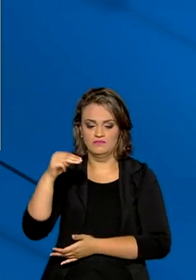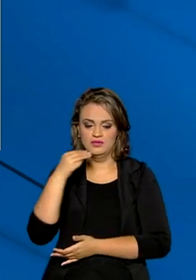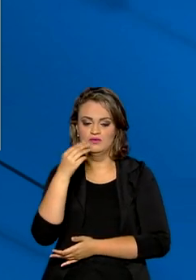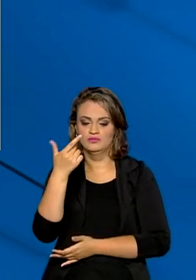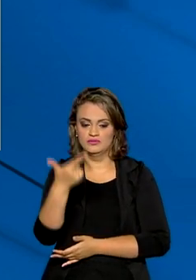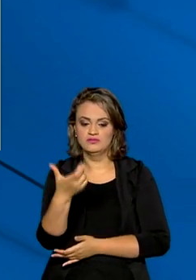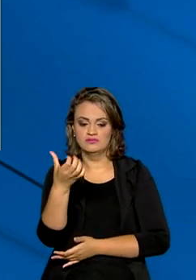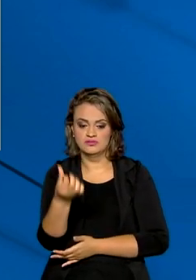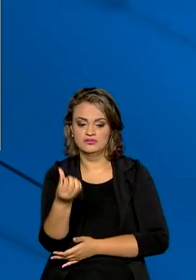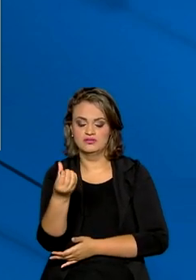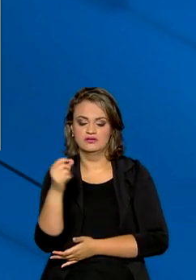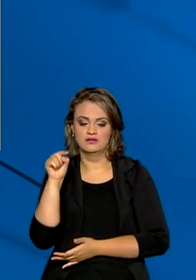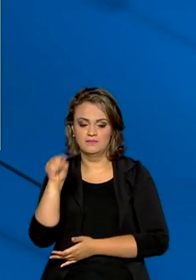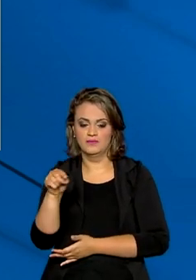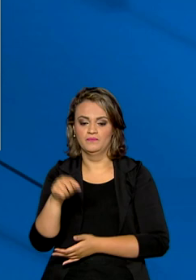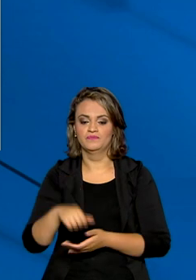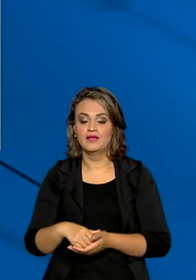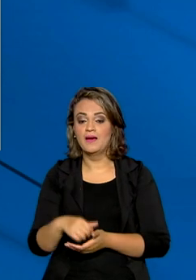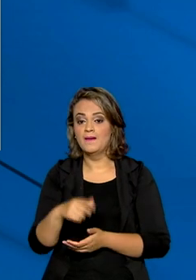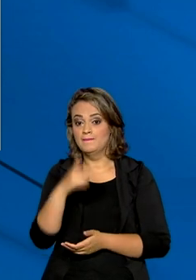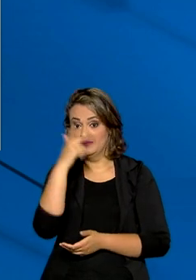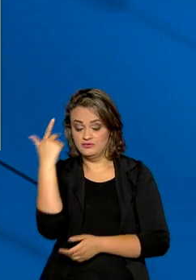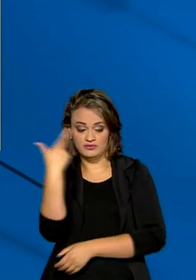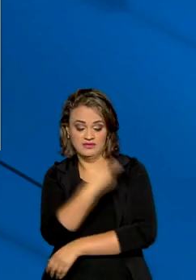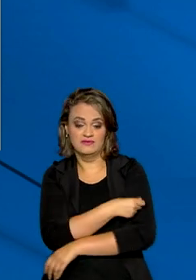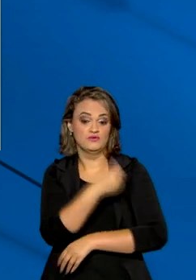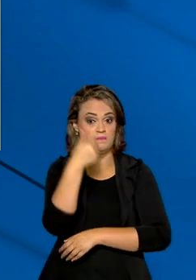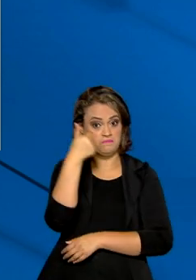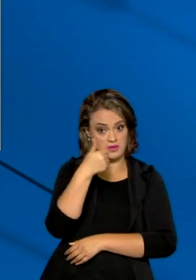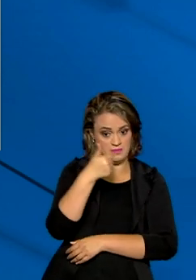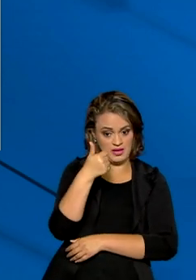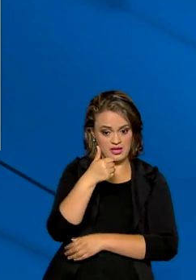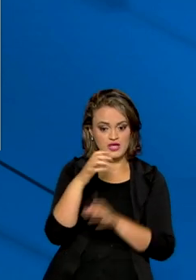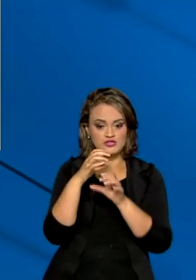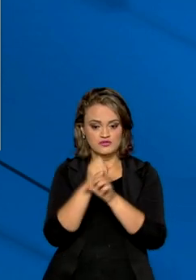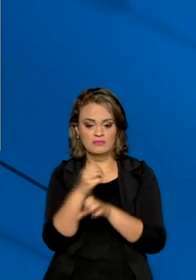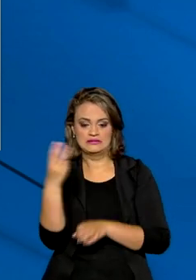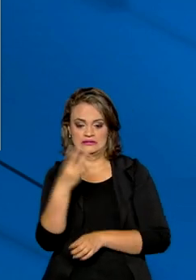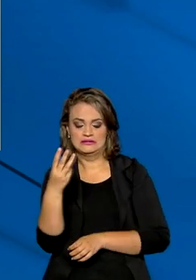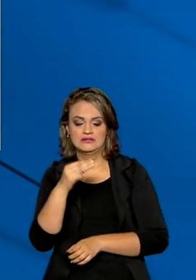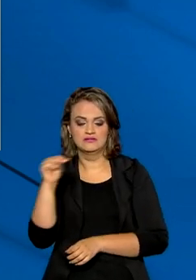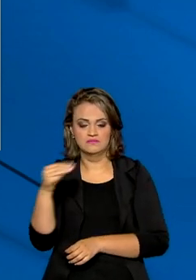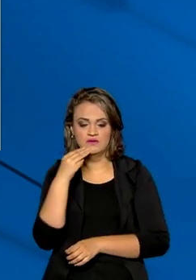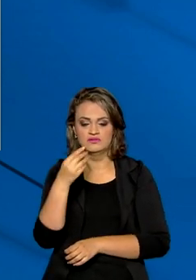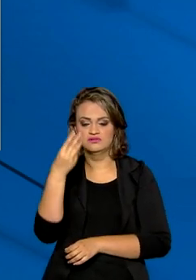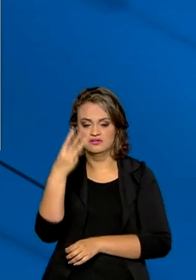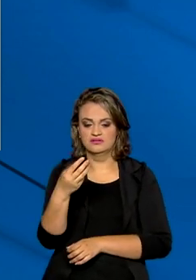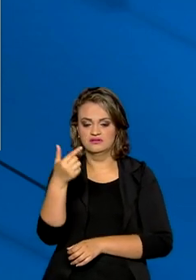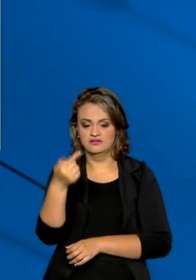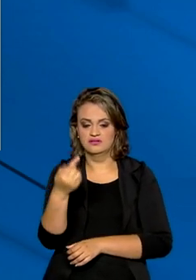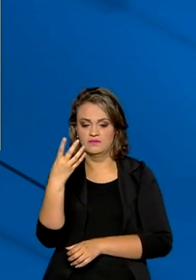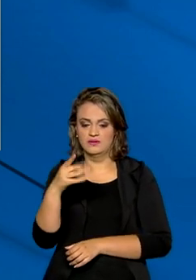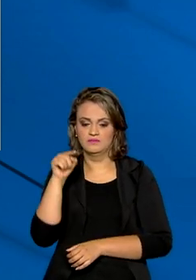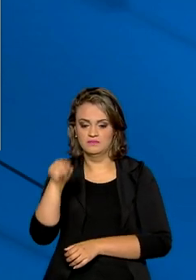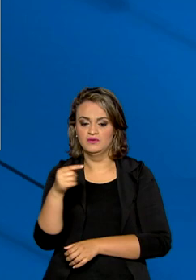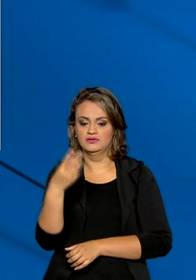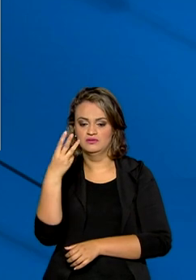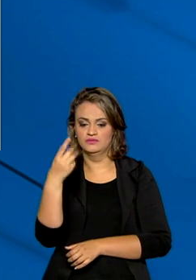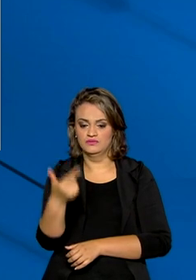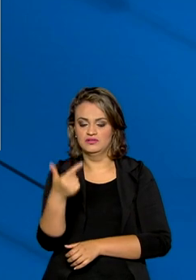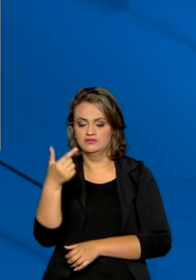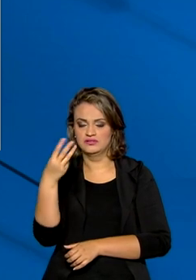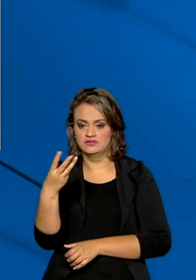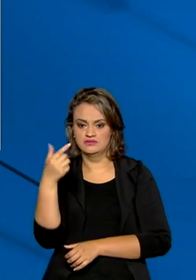260 mil. As pessoas que tomaram a primeira dose totalizam 33 milhões, 374 mil,